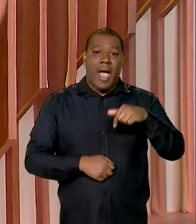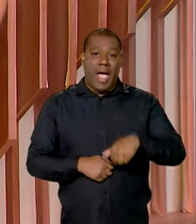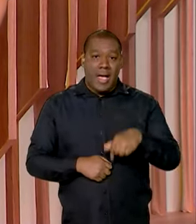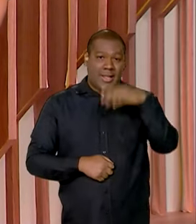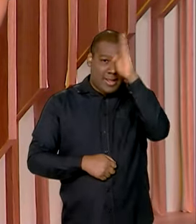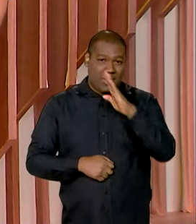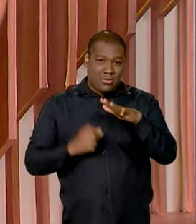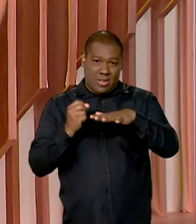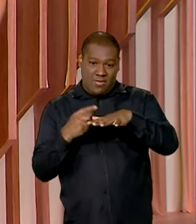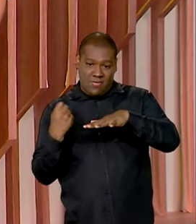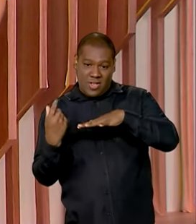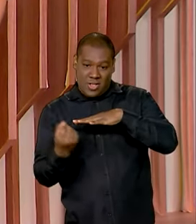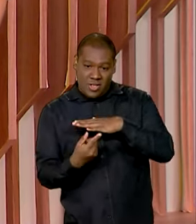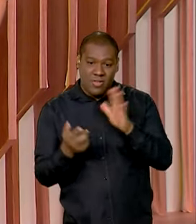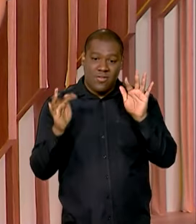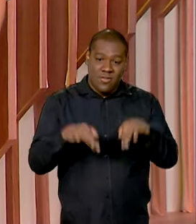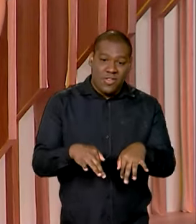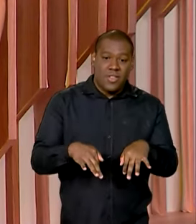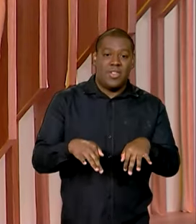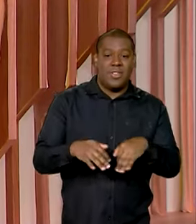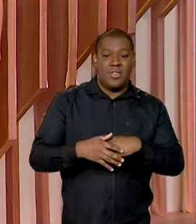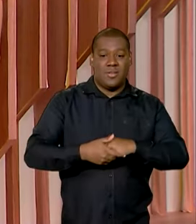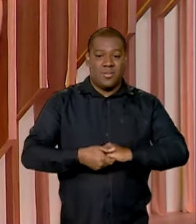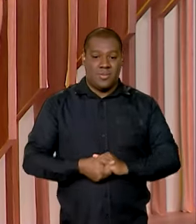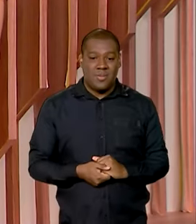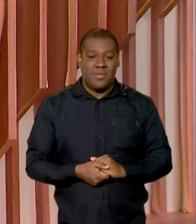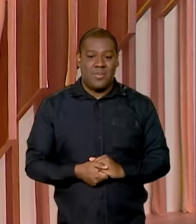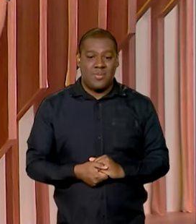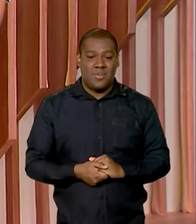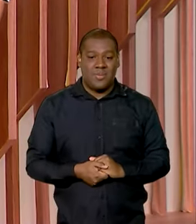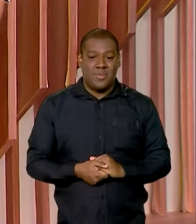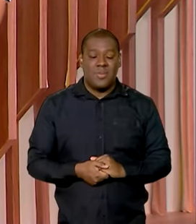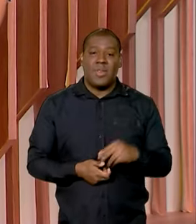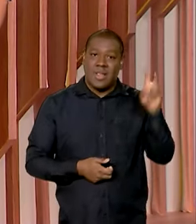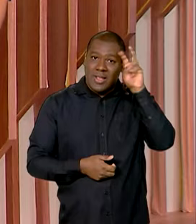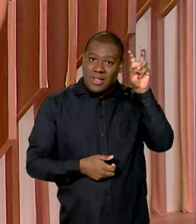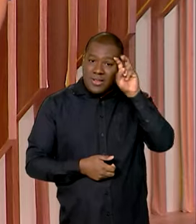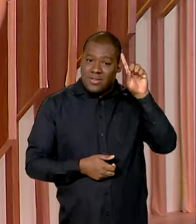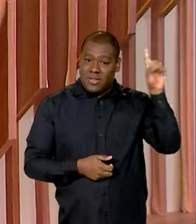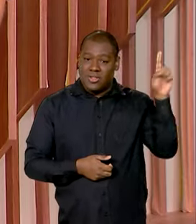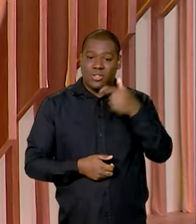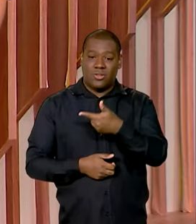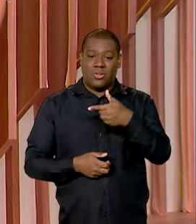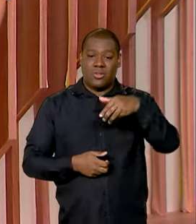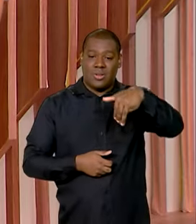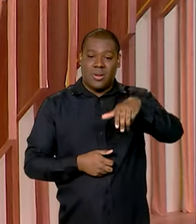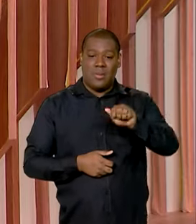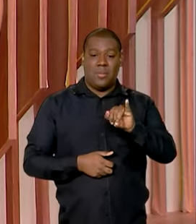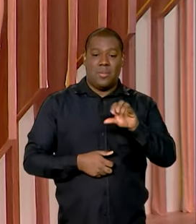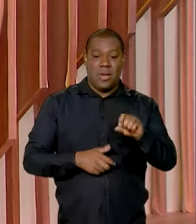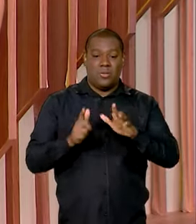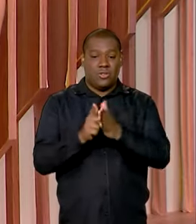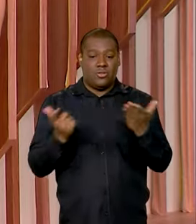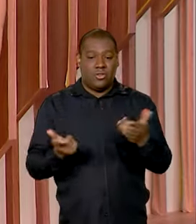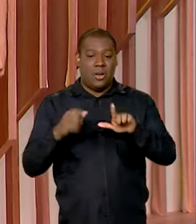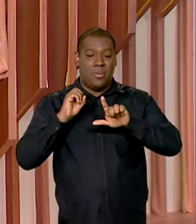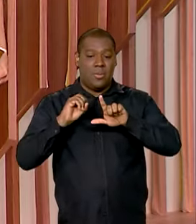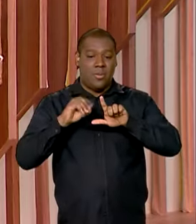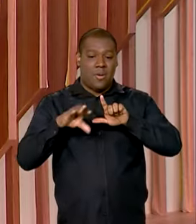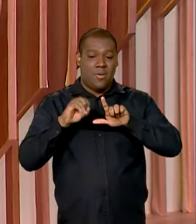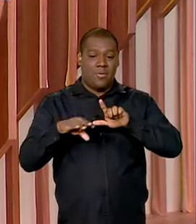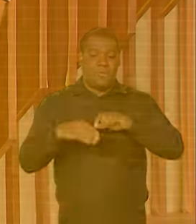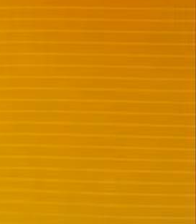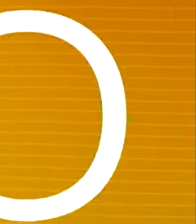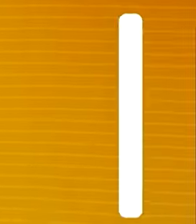em notícias falsas sobre as vacinas contra Covid-19. Quinta-feira, 2 de maio, o Brasil em Dia começa agora.